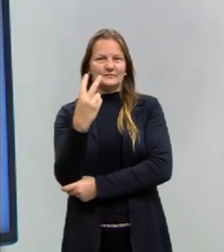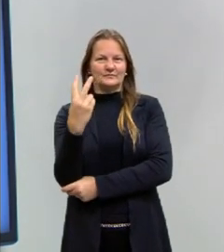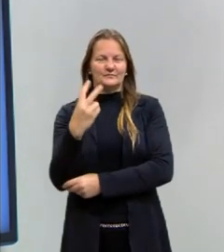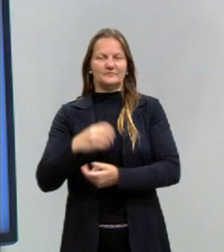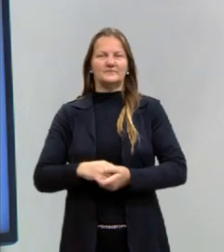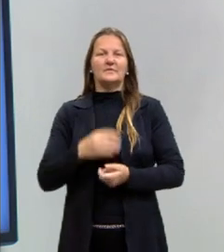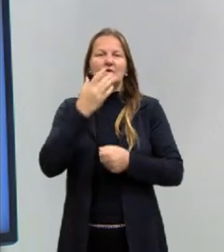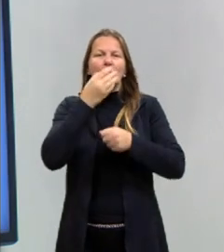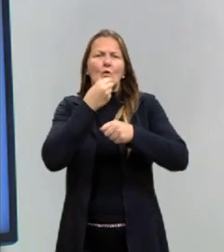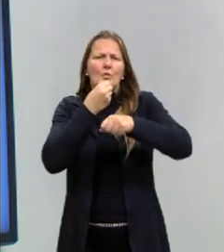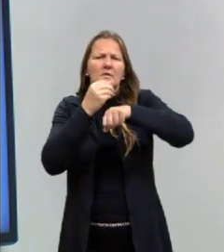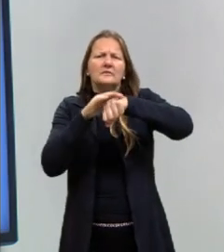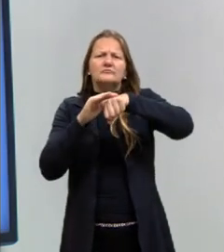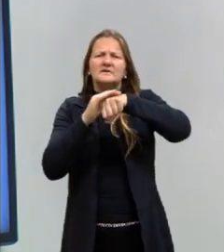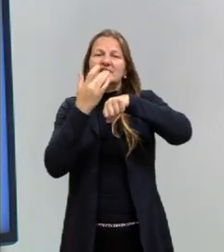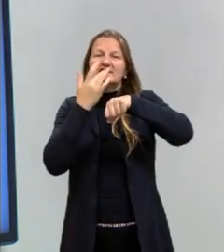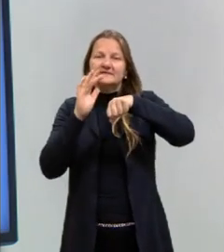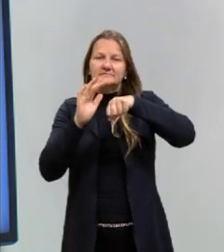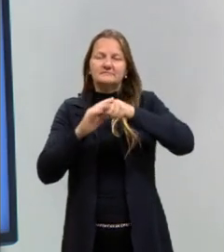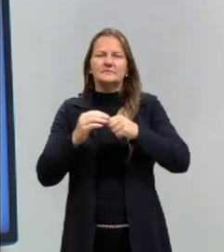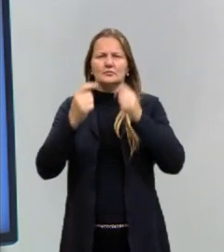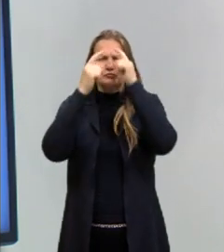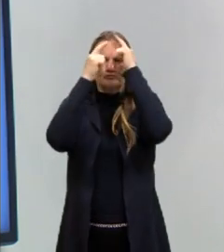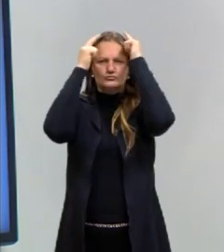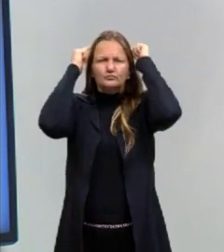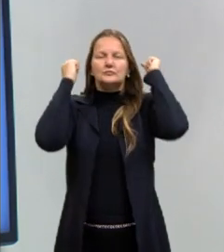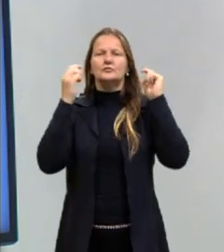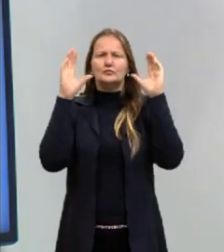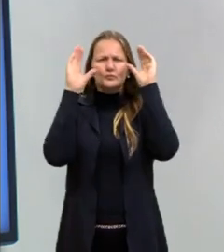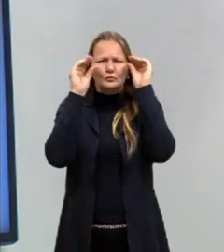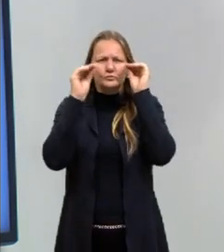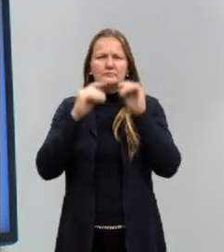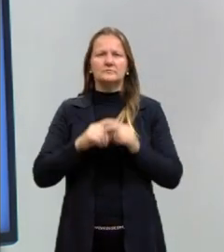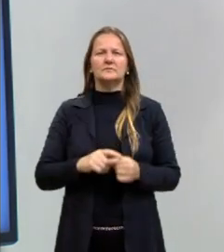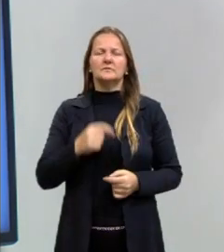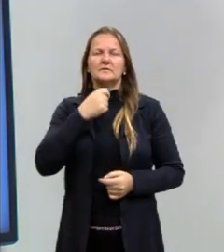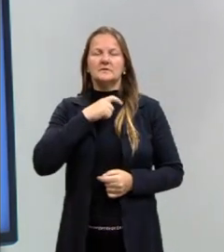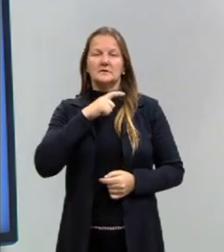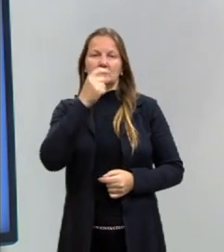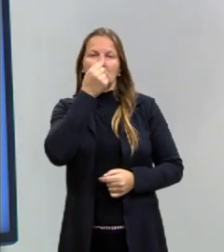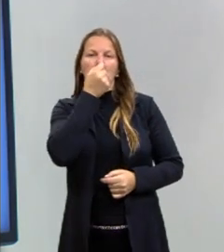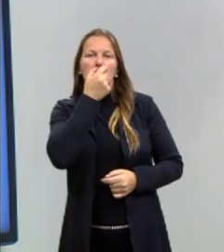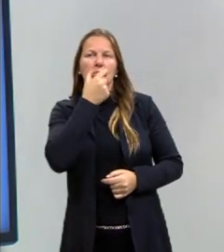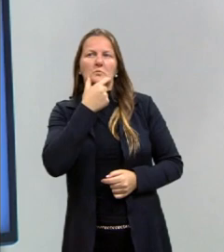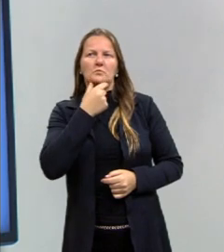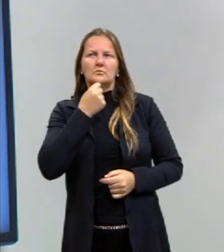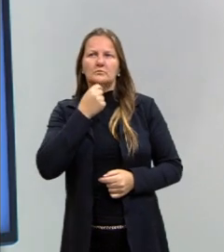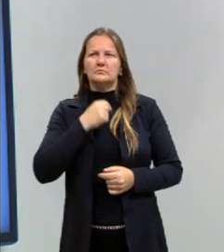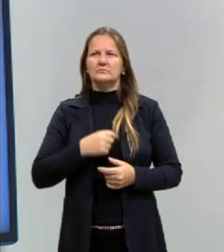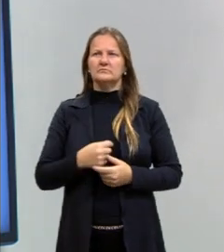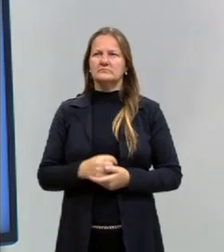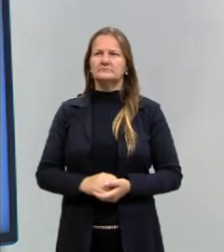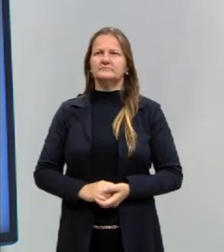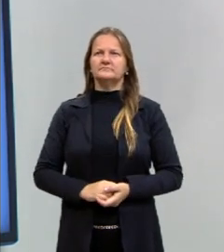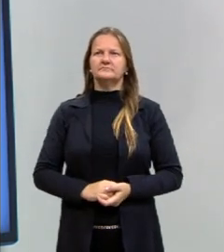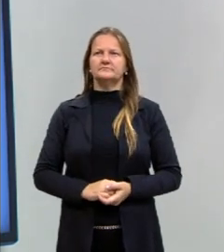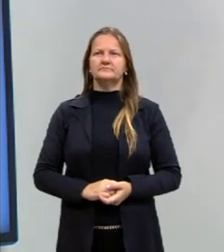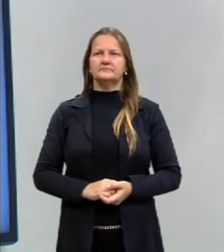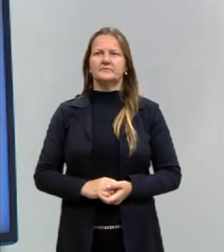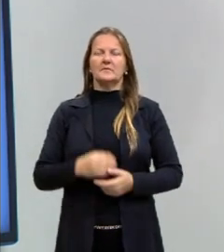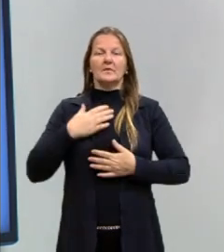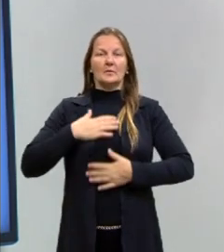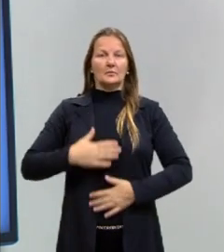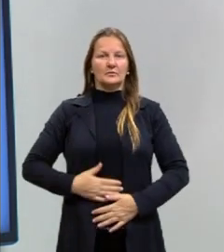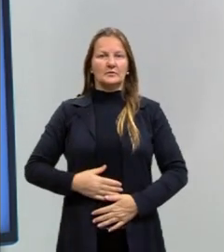branco, tenho cabelo escuro, uso ele curto, tenho uma barba também castanho escura, uso ela mais comprida, estou com a